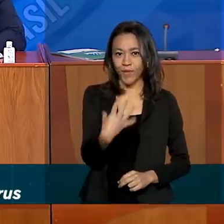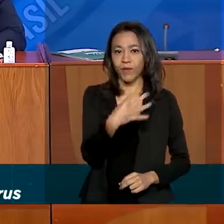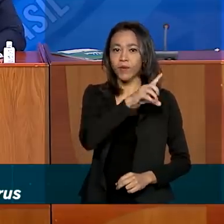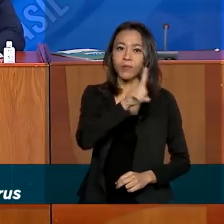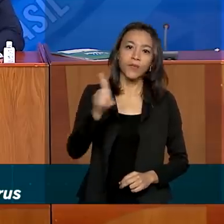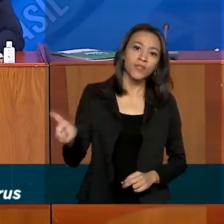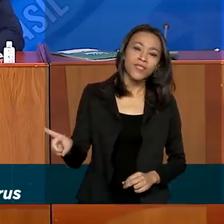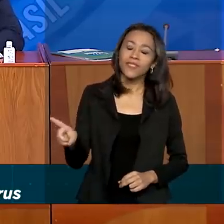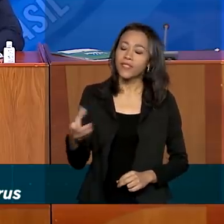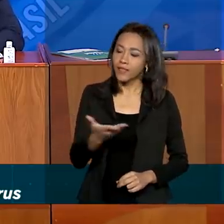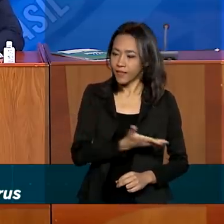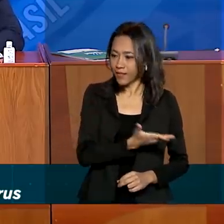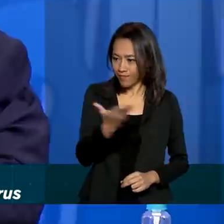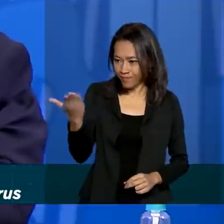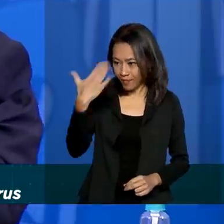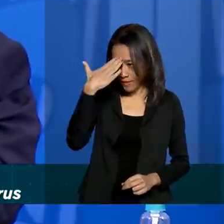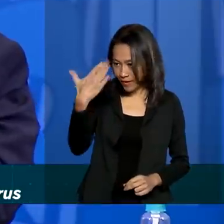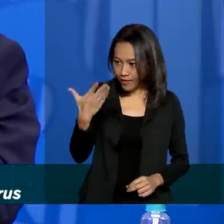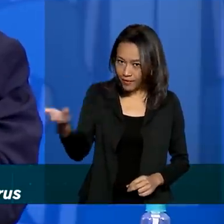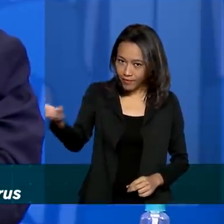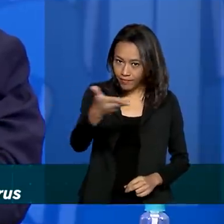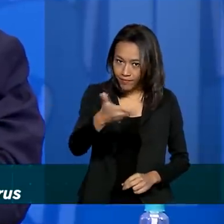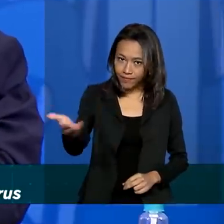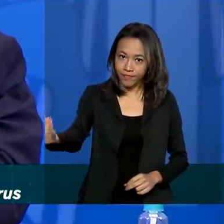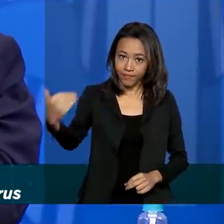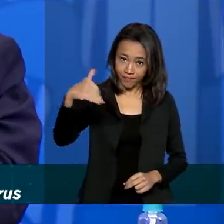Bom dia, bom dia a todos, obrigado pela presença.